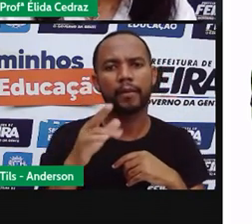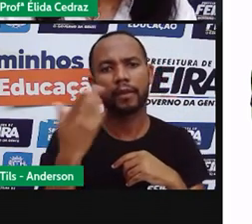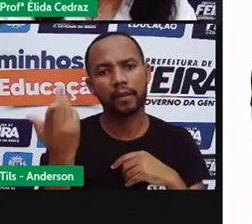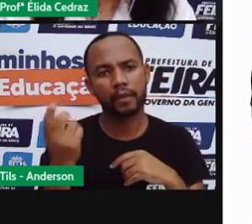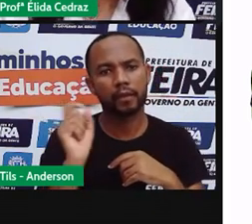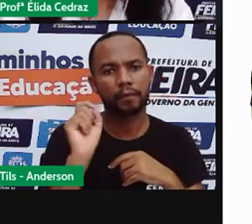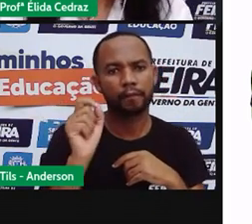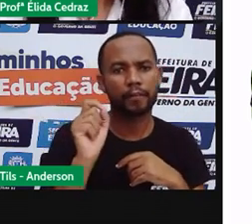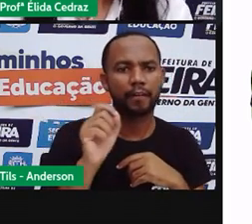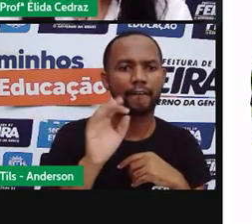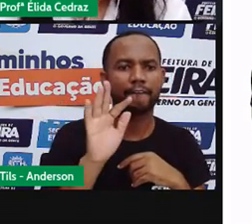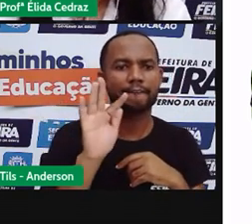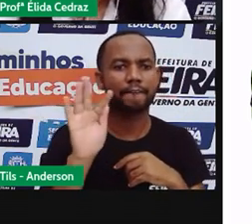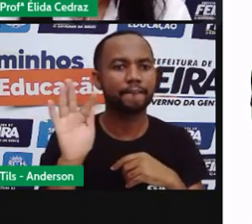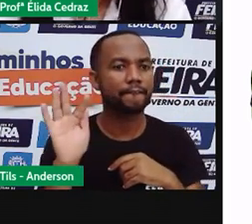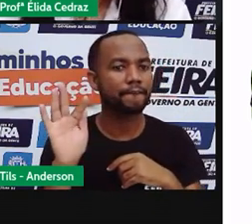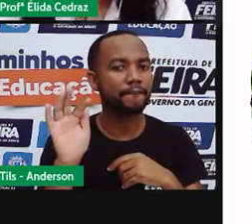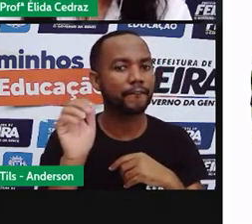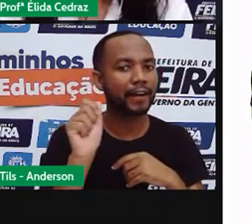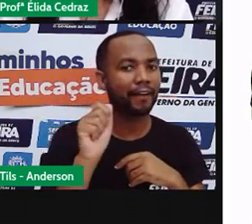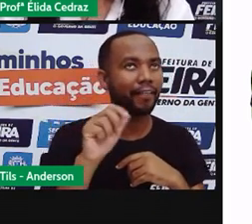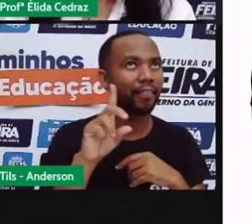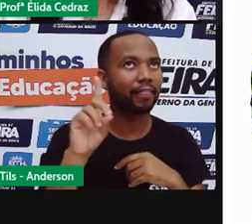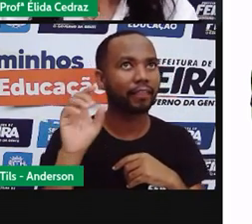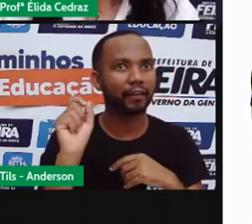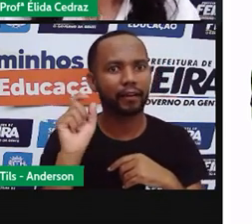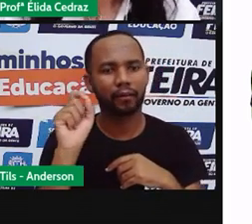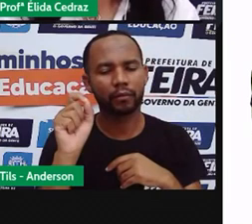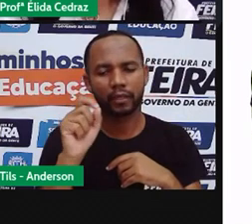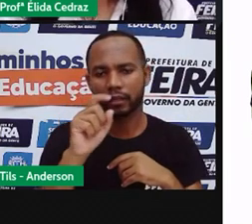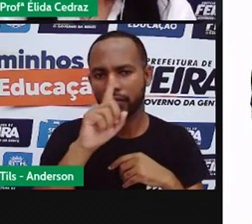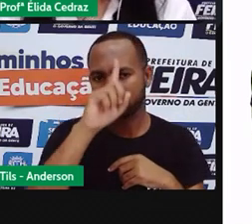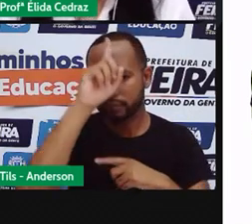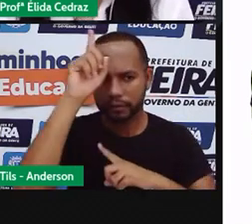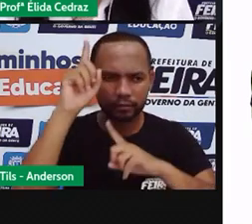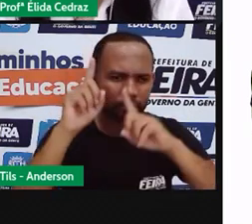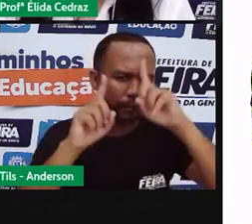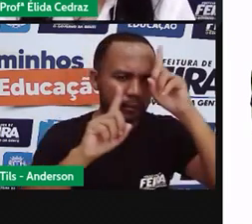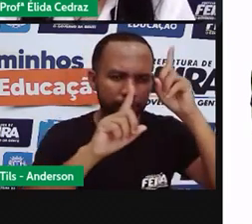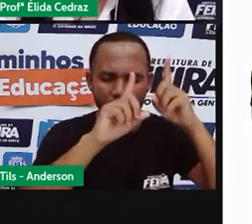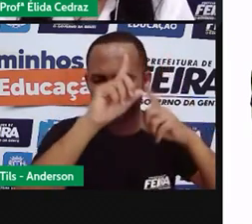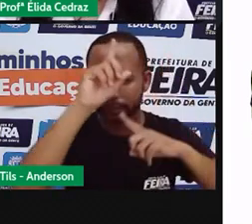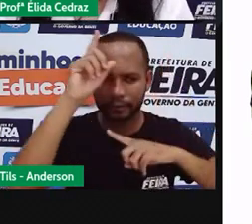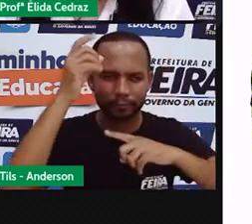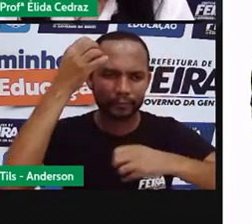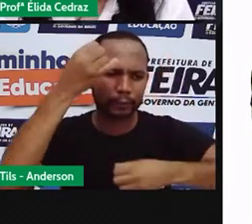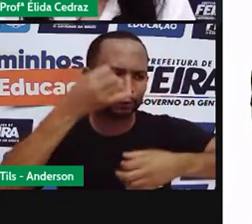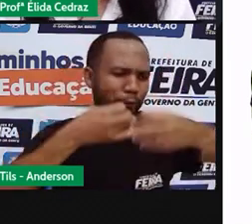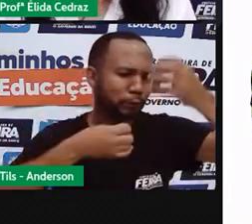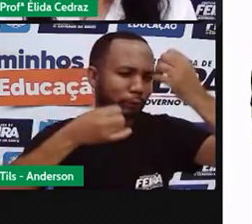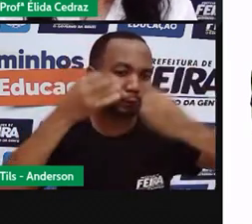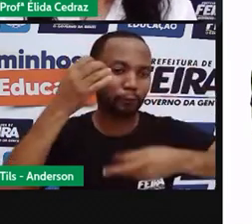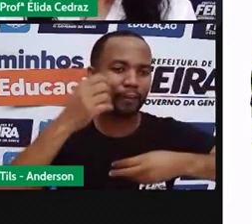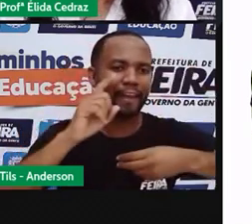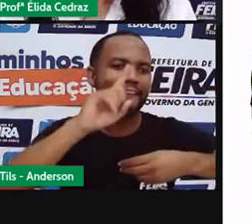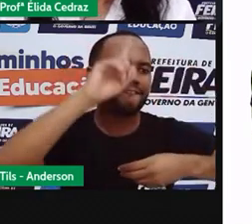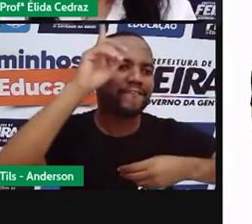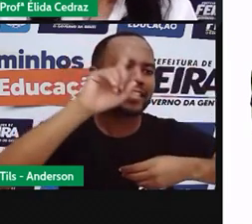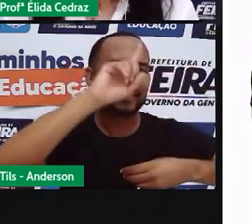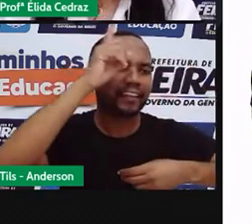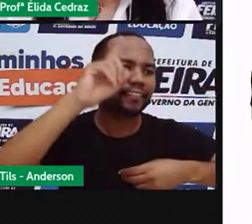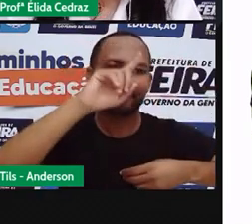fábula, quanto no conto de Fardos, nós vamos ter um narrador que nos conta a história. Vamos ter